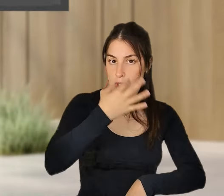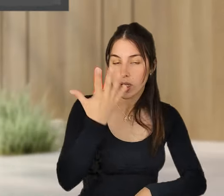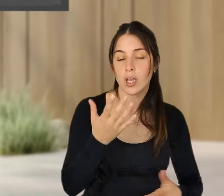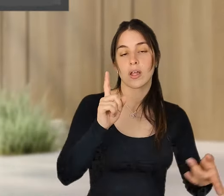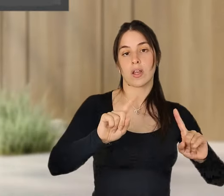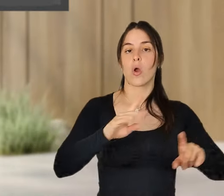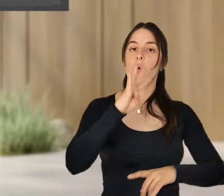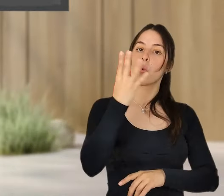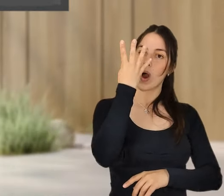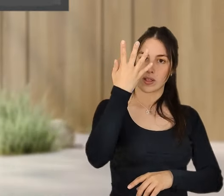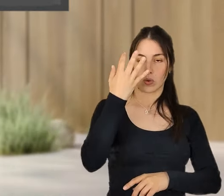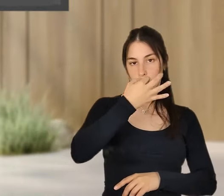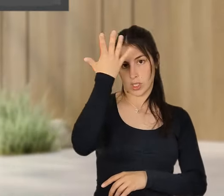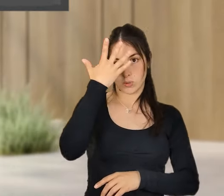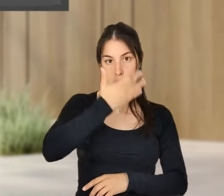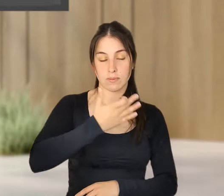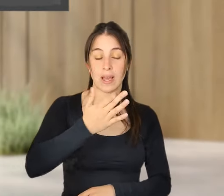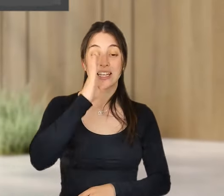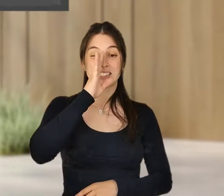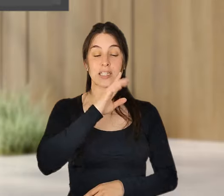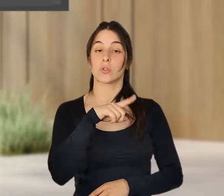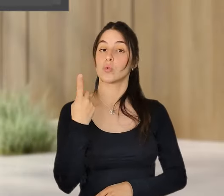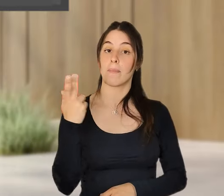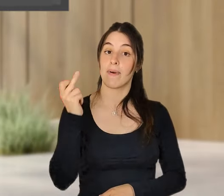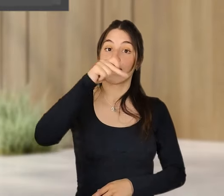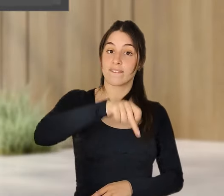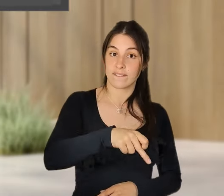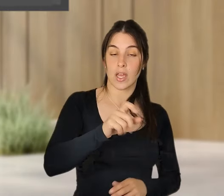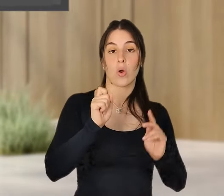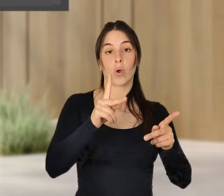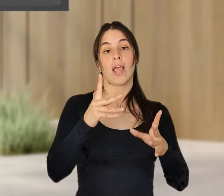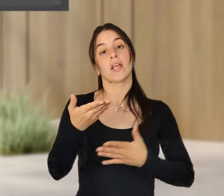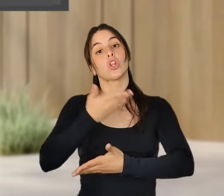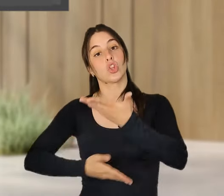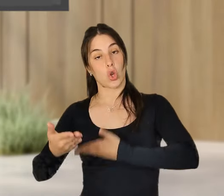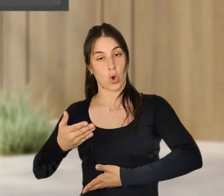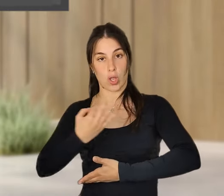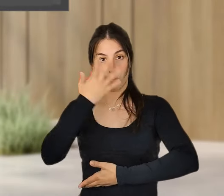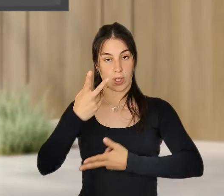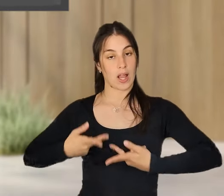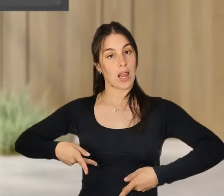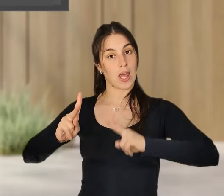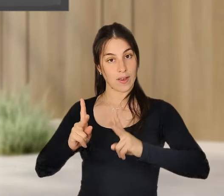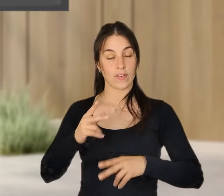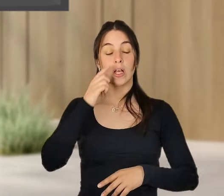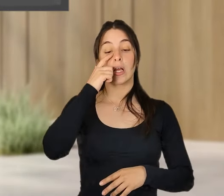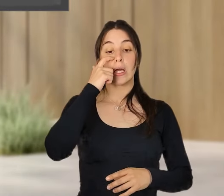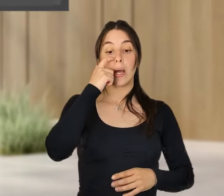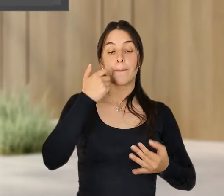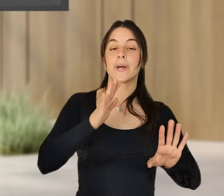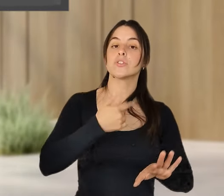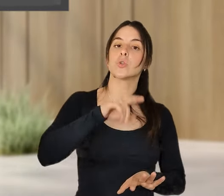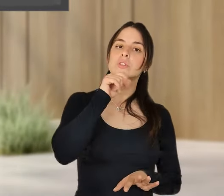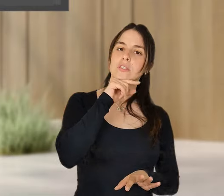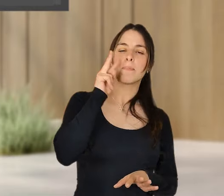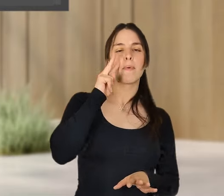diferentes, e quando não podem vir, trocam o dia livre. Mas o que nós aprendemos com o projeto piloto